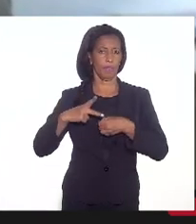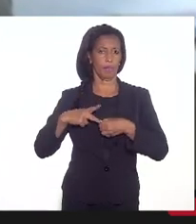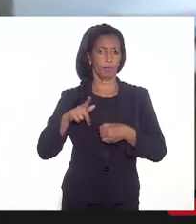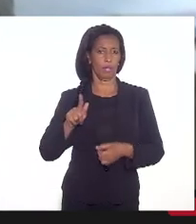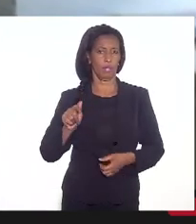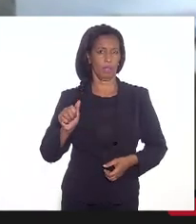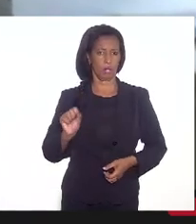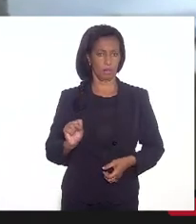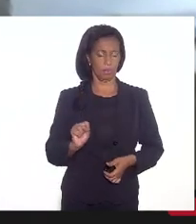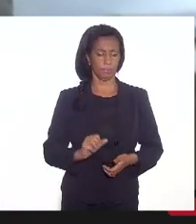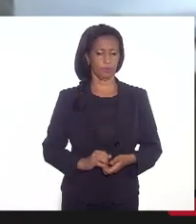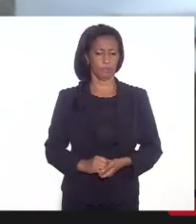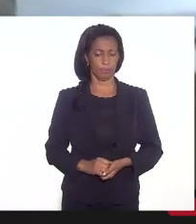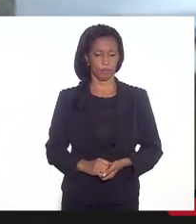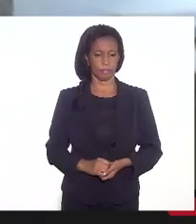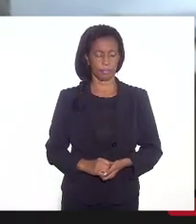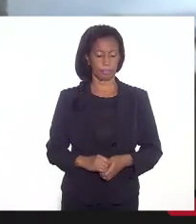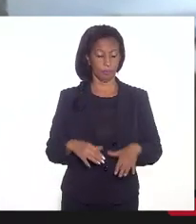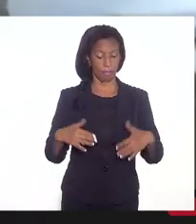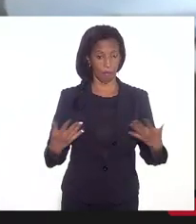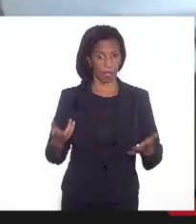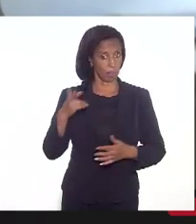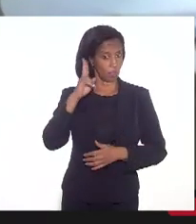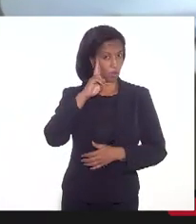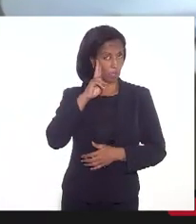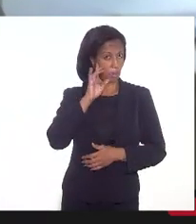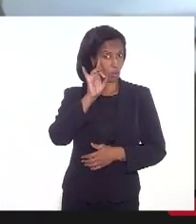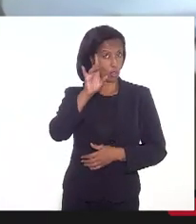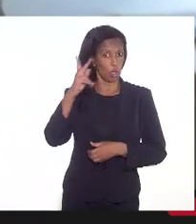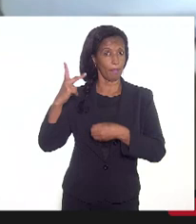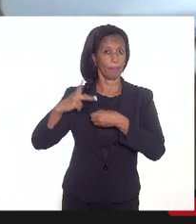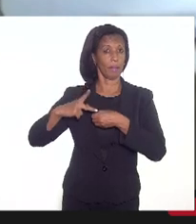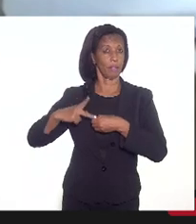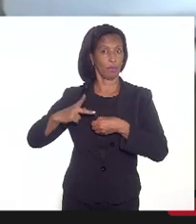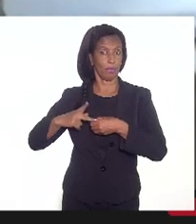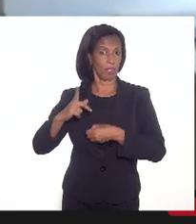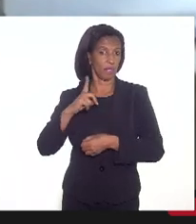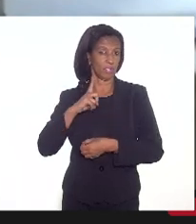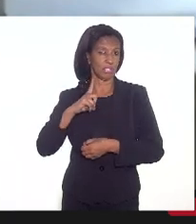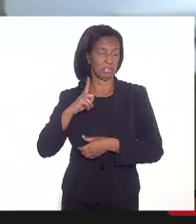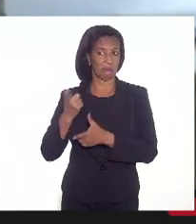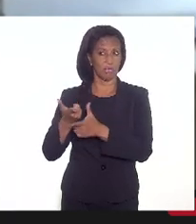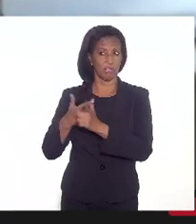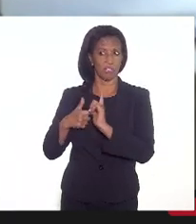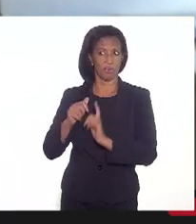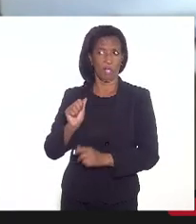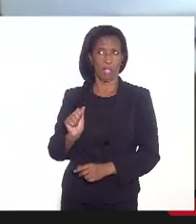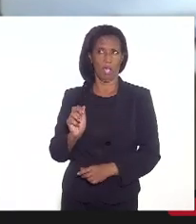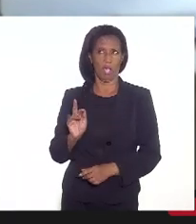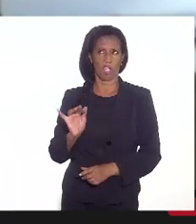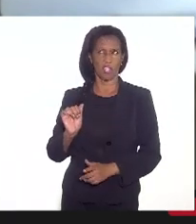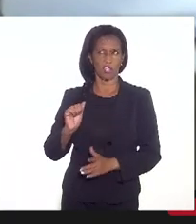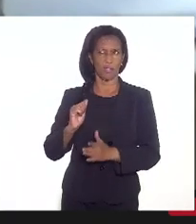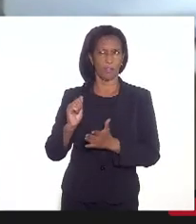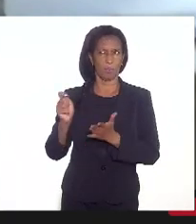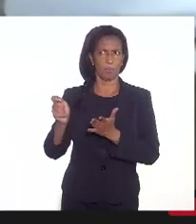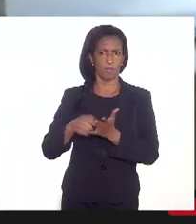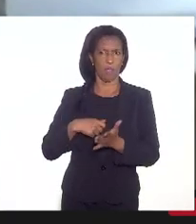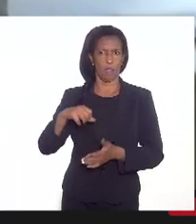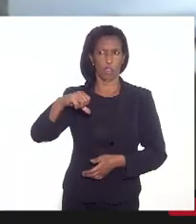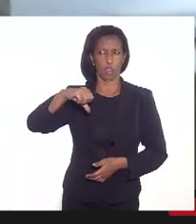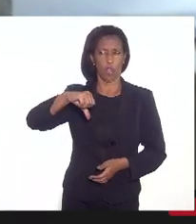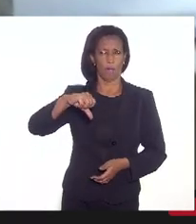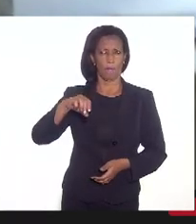gás. De lembrar que só a Petrobras tem na dívida ativa uma inscrição superior a 9